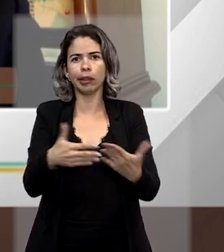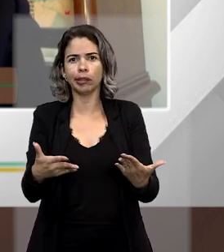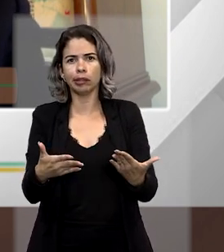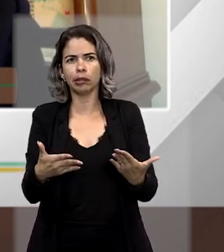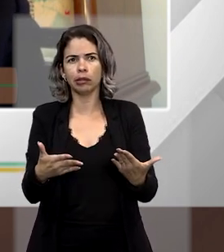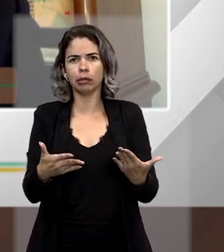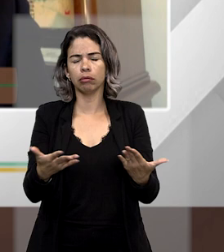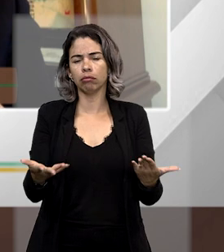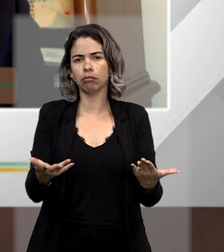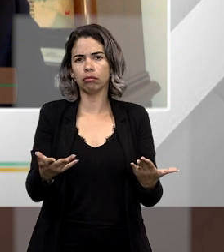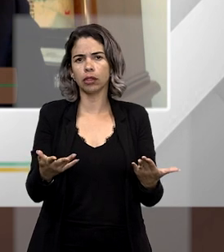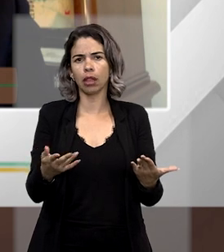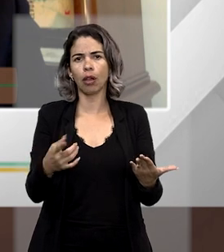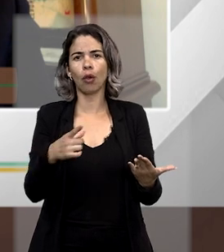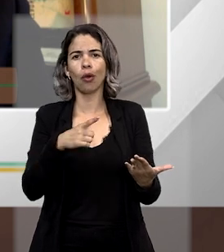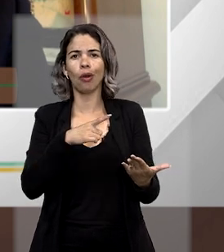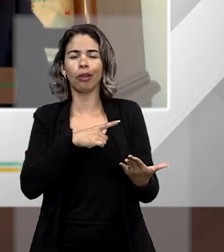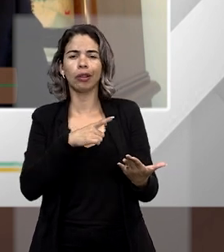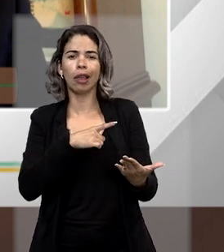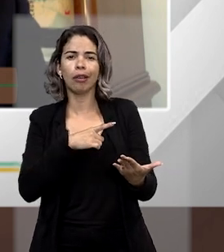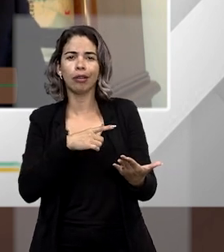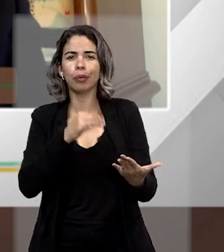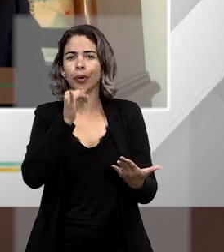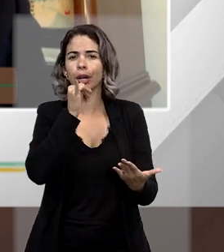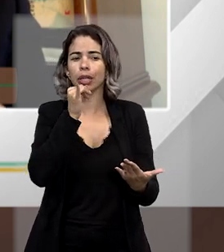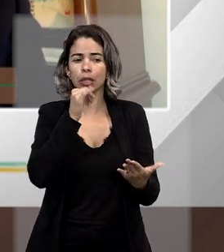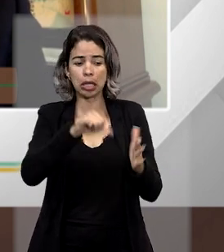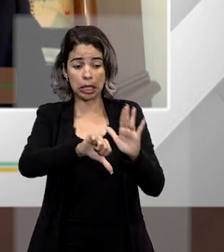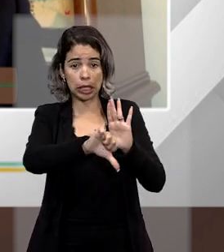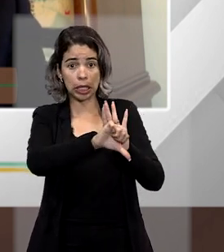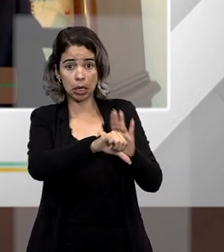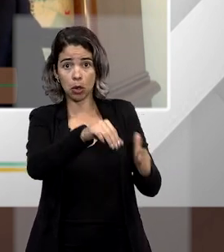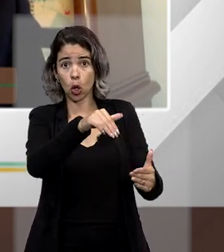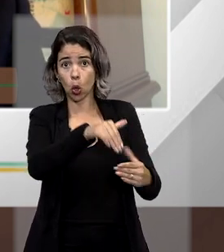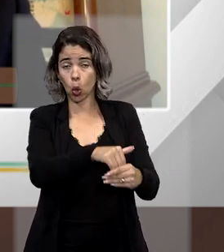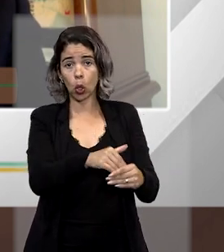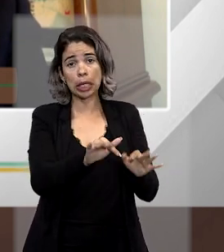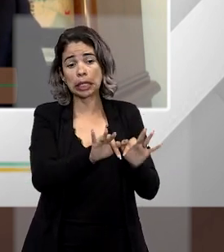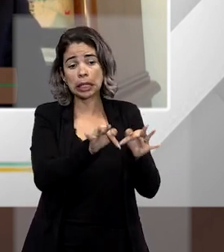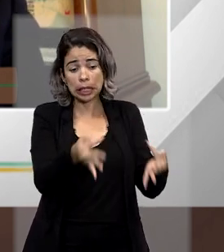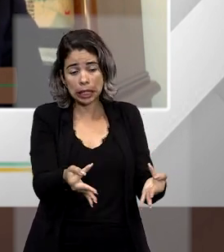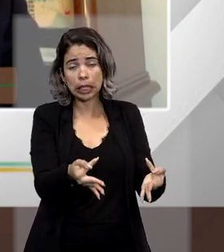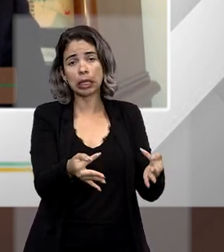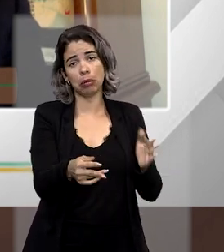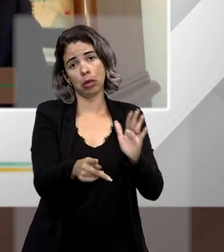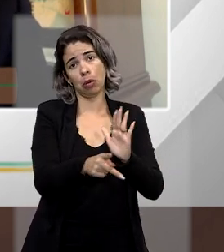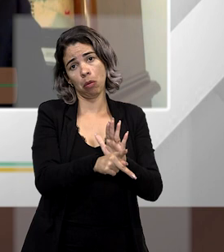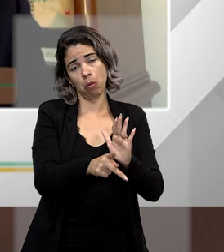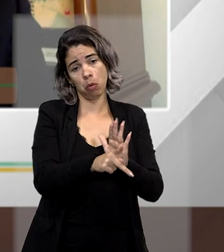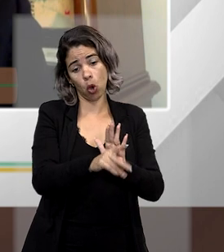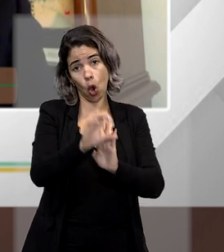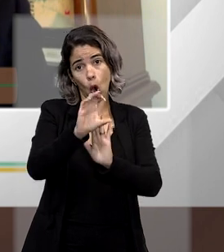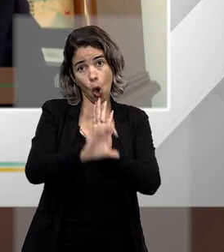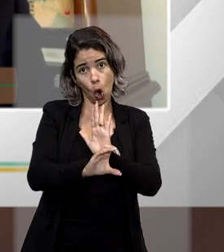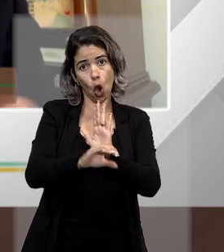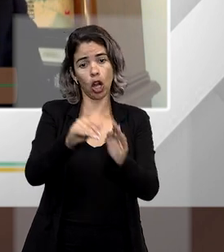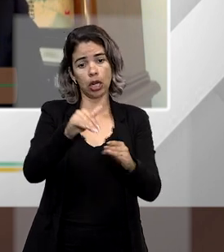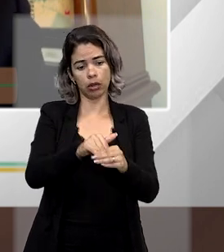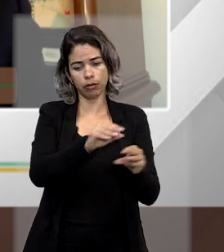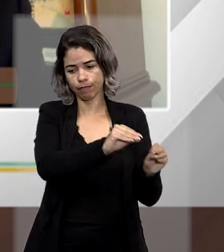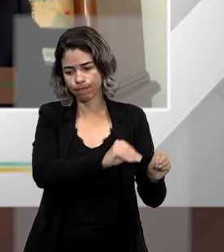tirando ali simplesmente de um crime eleitoral puro e simples lá do Código Eleitoral e